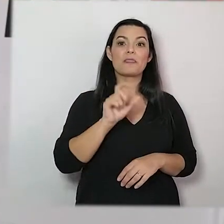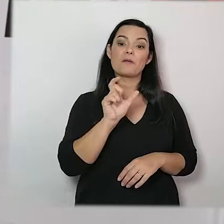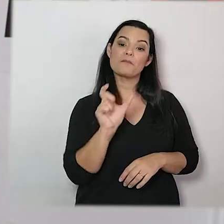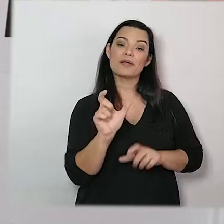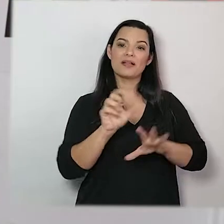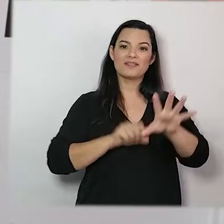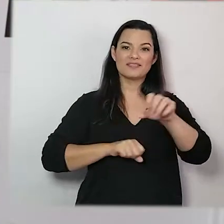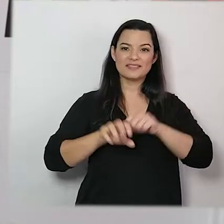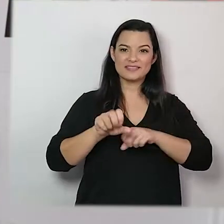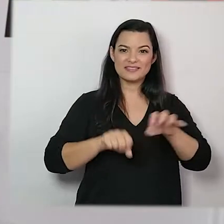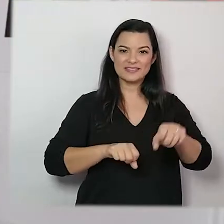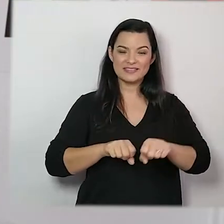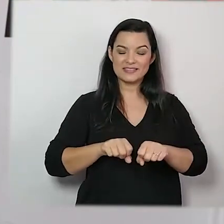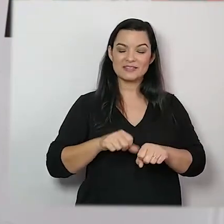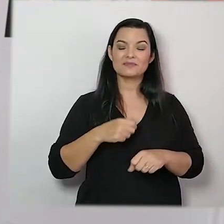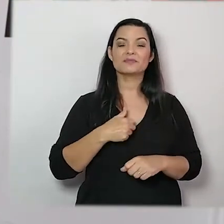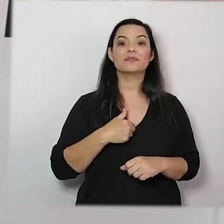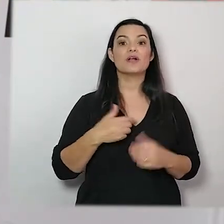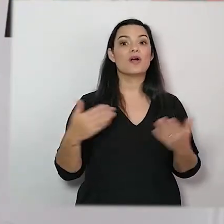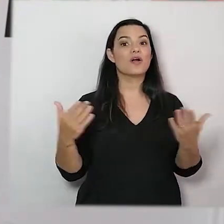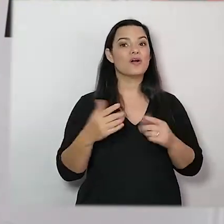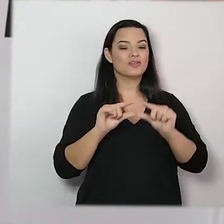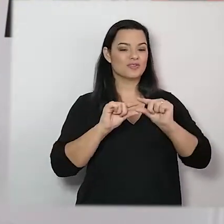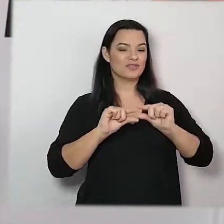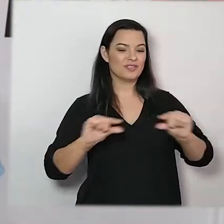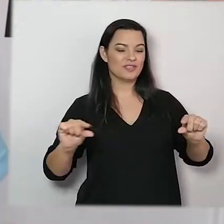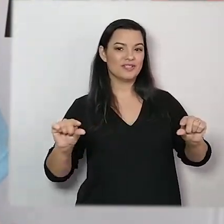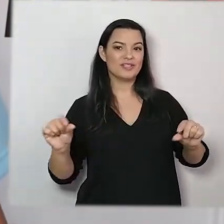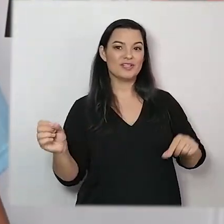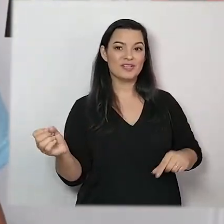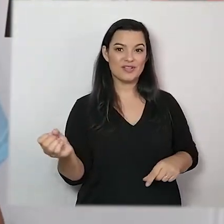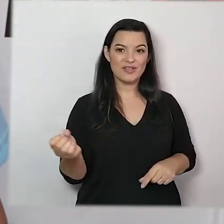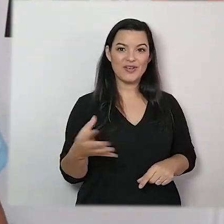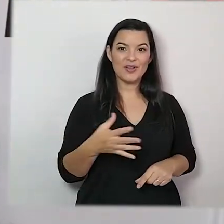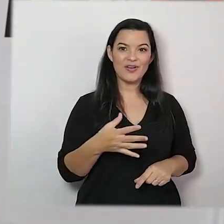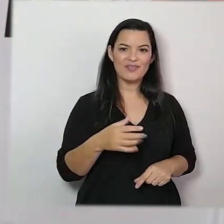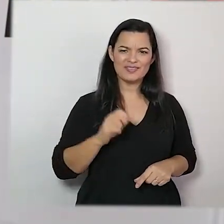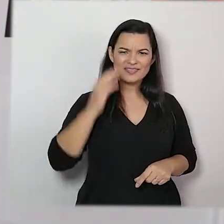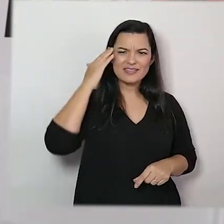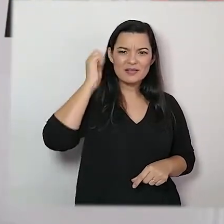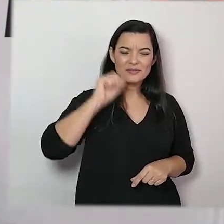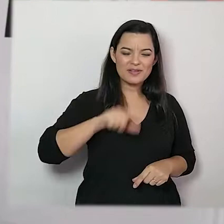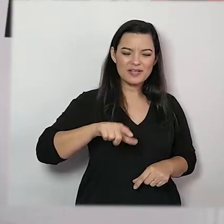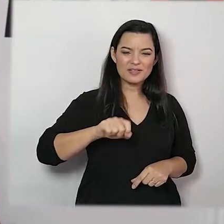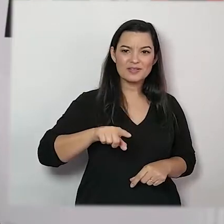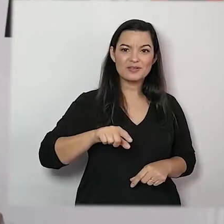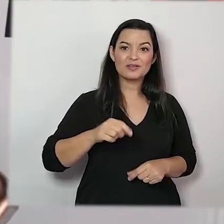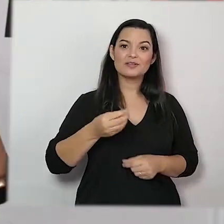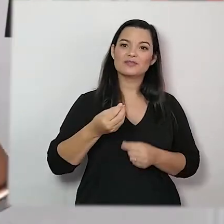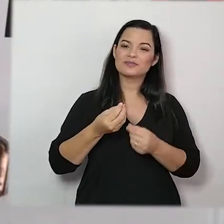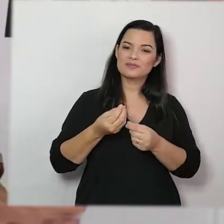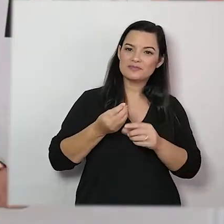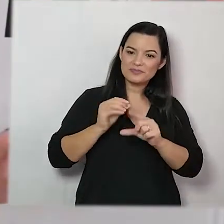que a Prodeixou. Hoje eu tenho um outro link que eu vou compartilhar com vocês, de um quebra-cabeça, apenas para